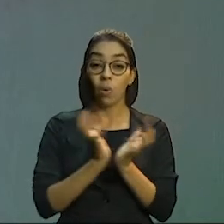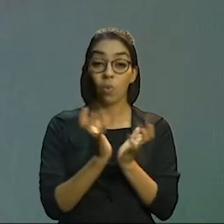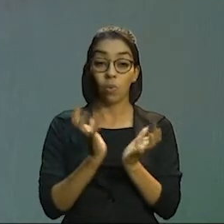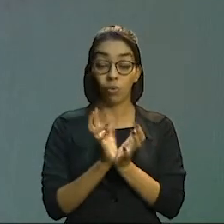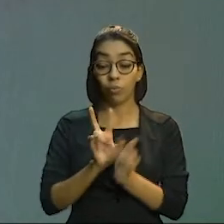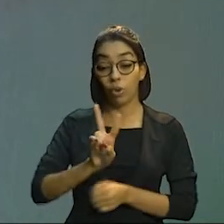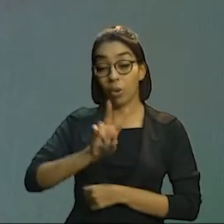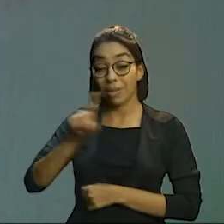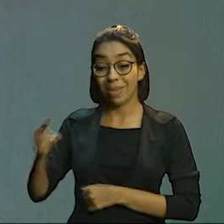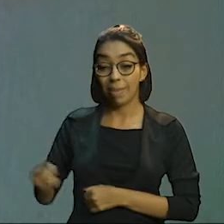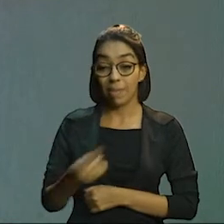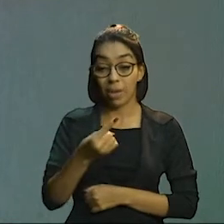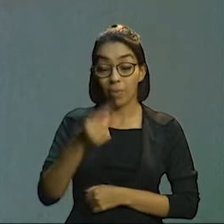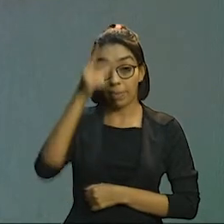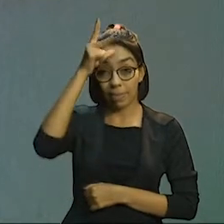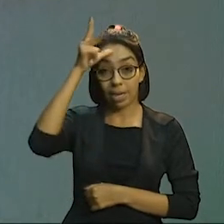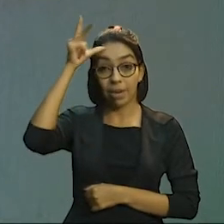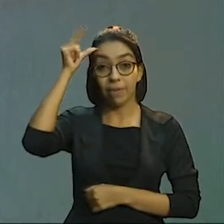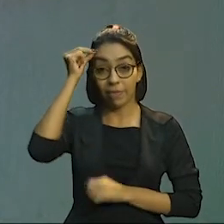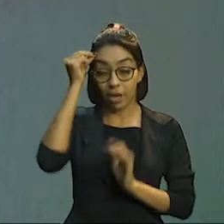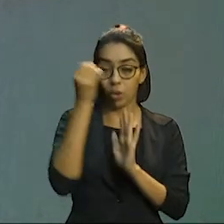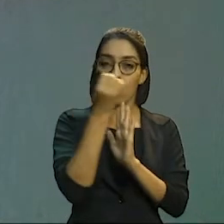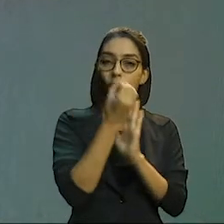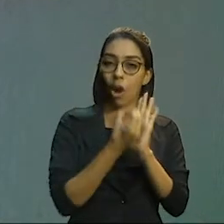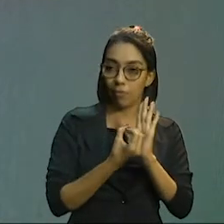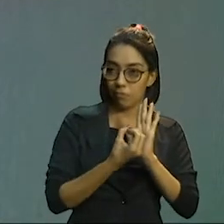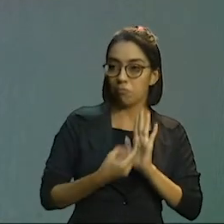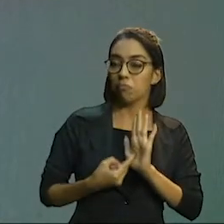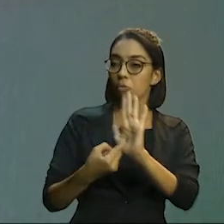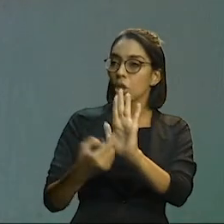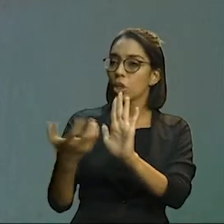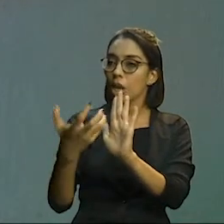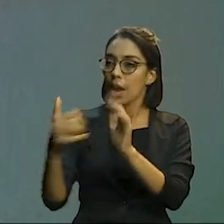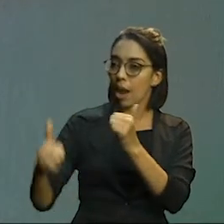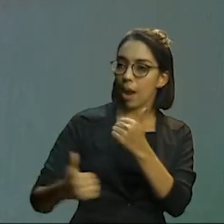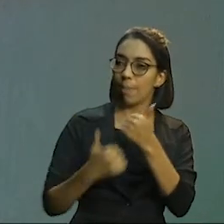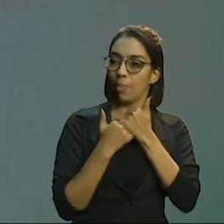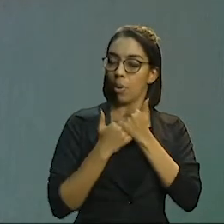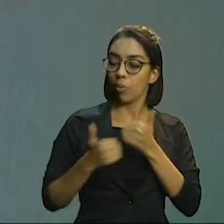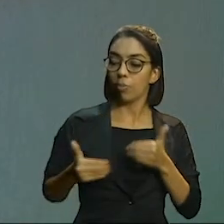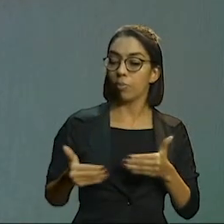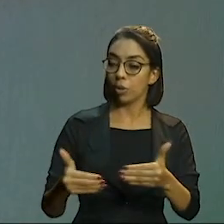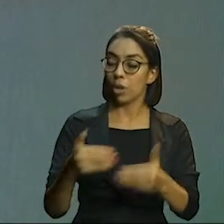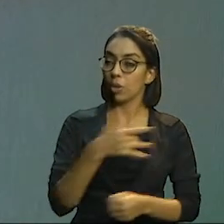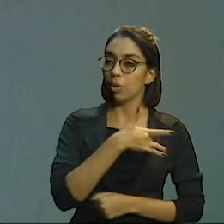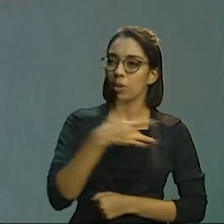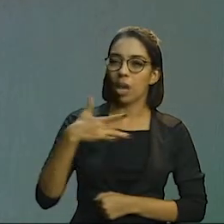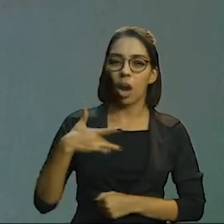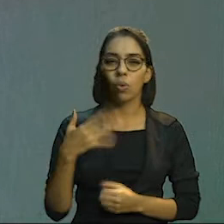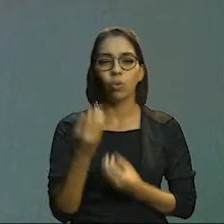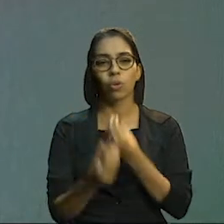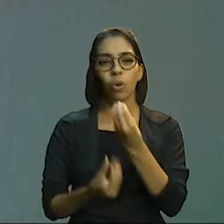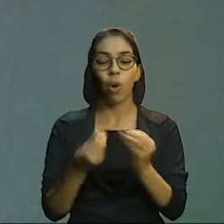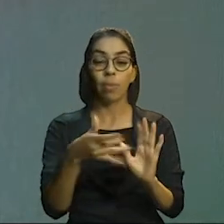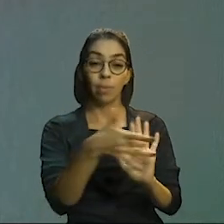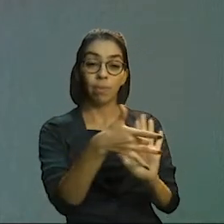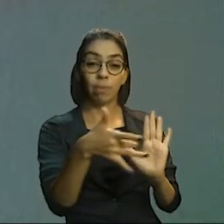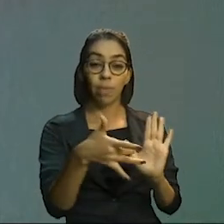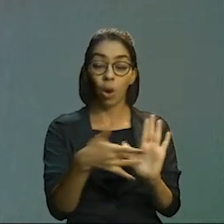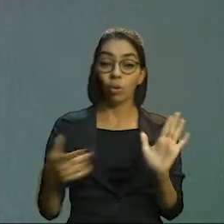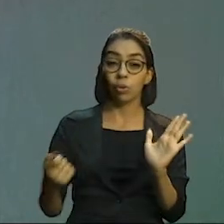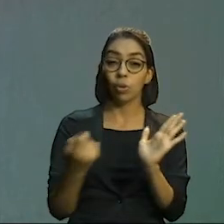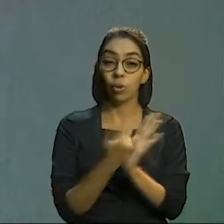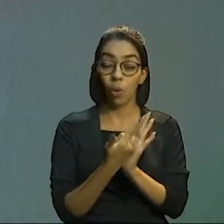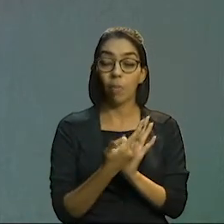prefeitos enviou um ofício ao Ministério da Saúde. Eles querem apoio da pasta na estruturação do atendimento ambulatorial, compra de